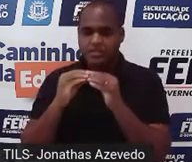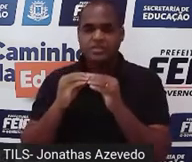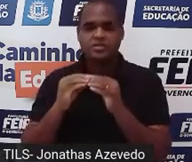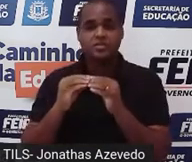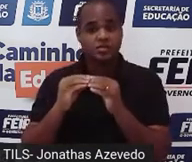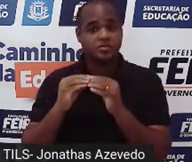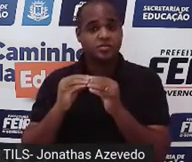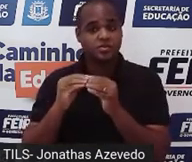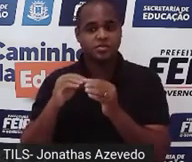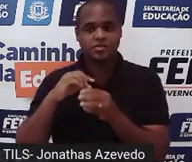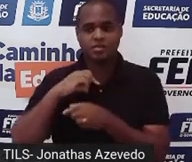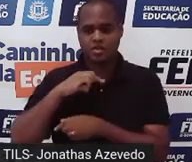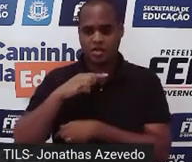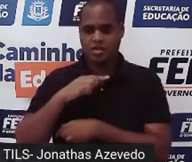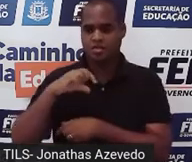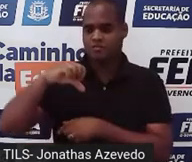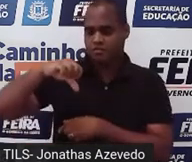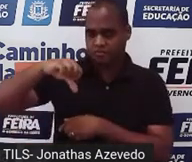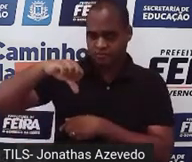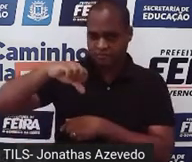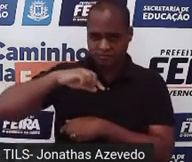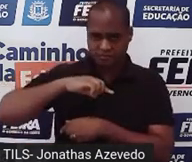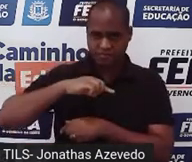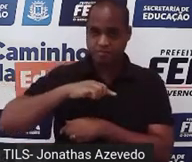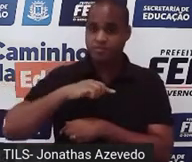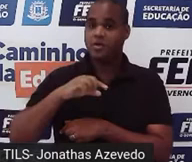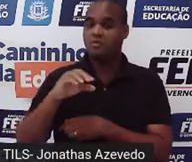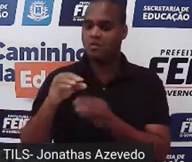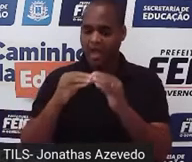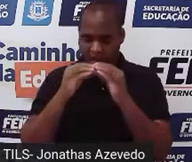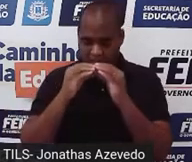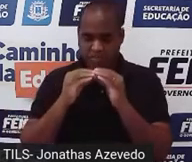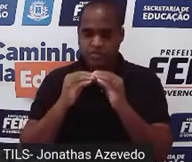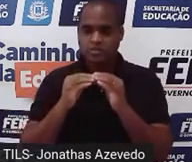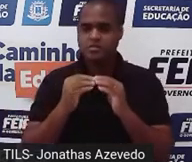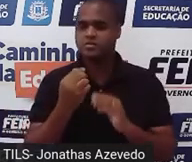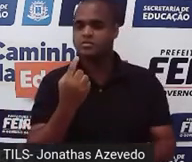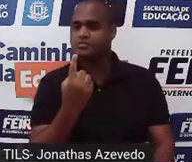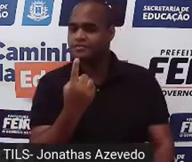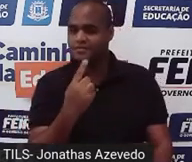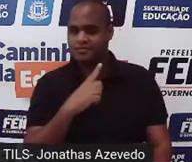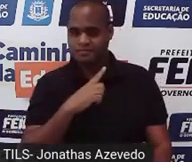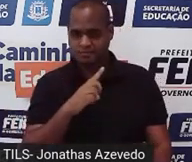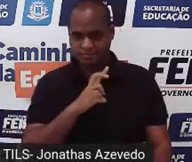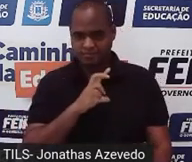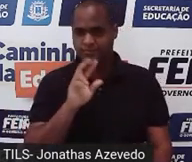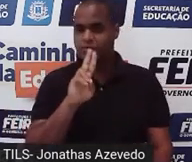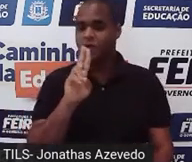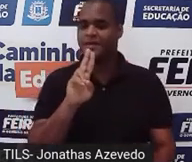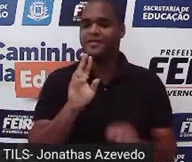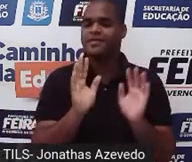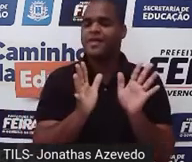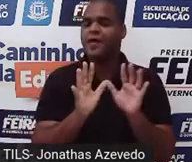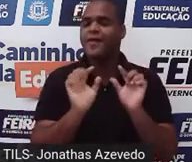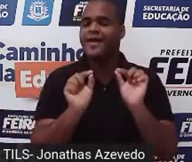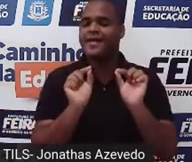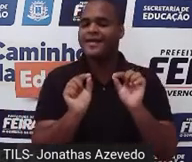tinha nove, um foi comido, olha só, qual é o nome desse tema que a gente já estudou?